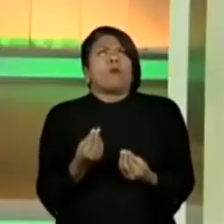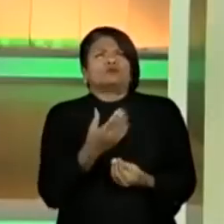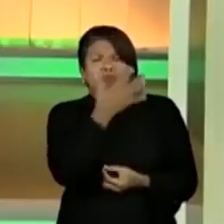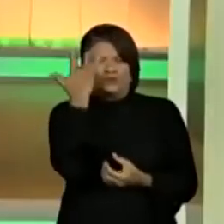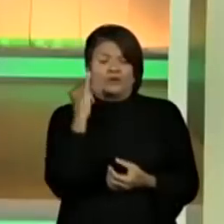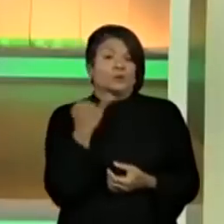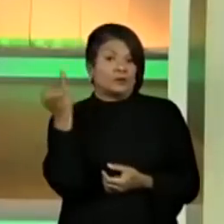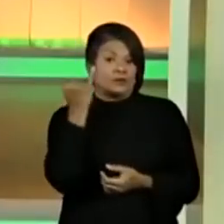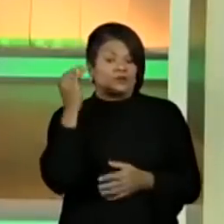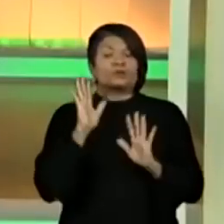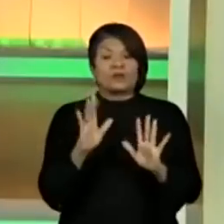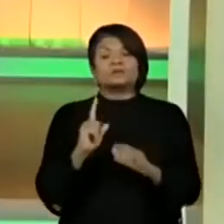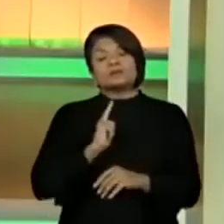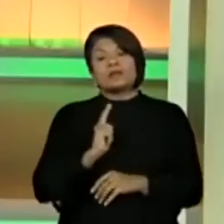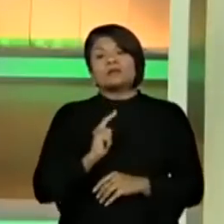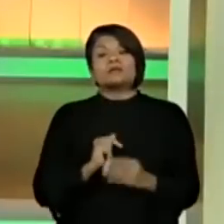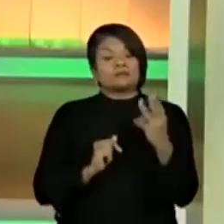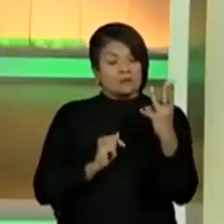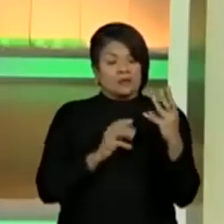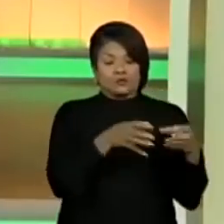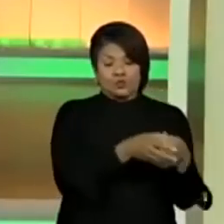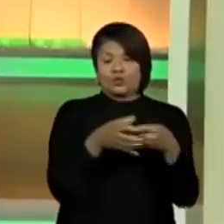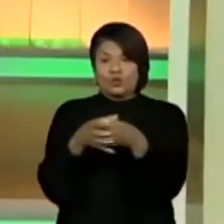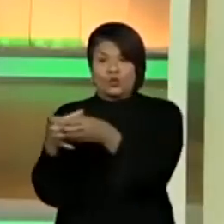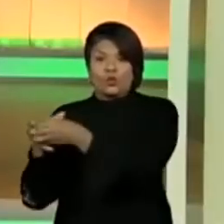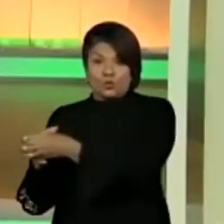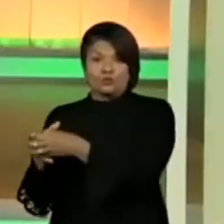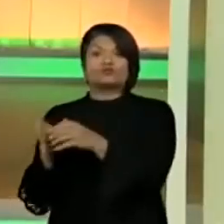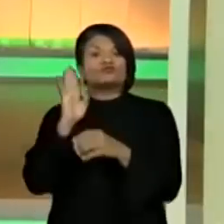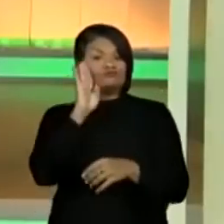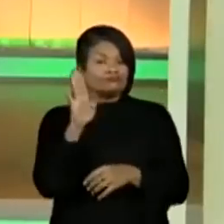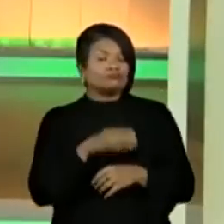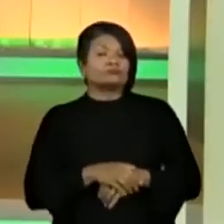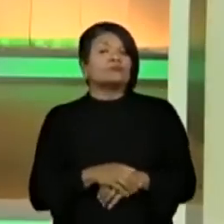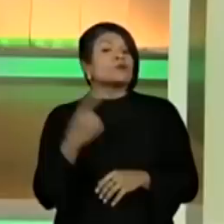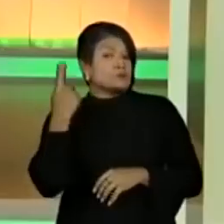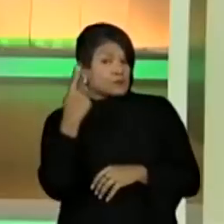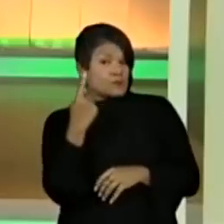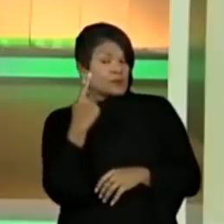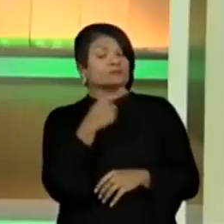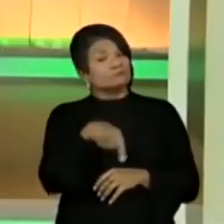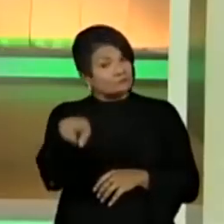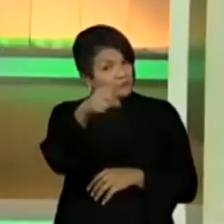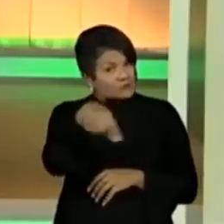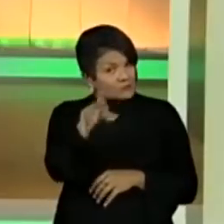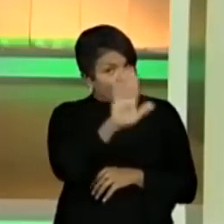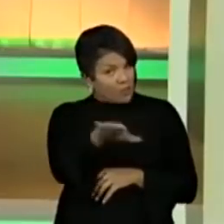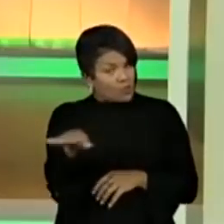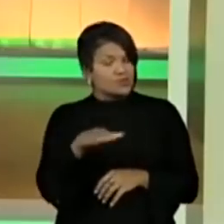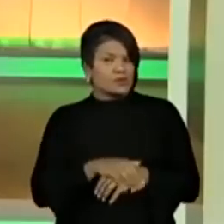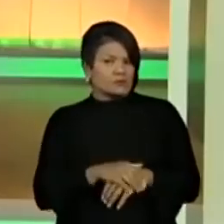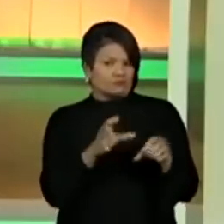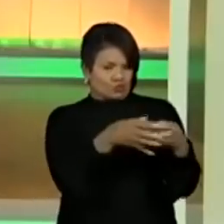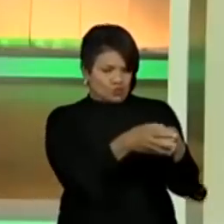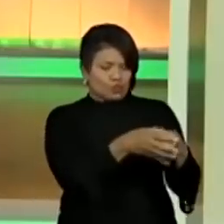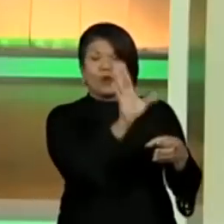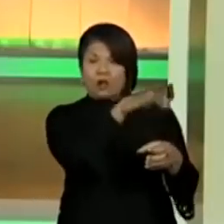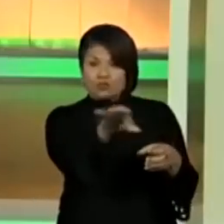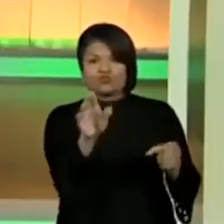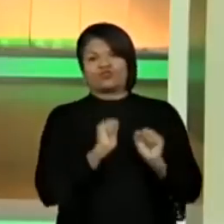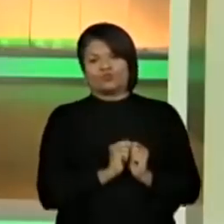grupos que são assim fundamentais. O primeiro grupo são vocês, meus alunos e minhas alunas. Um